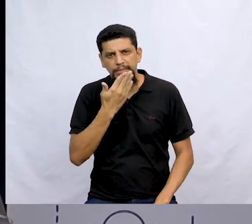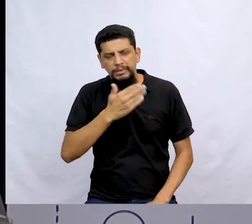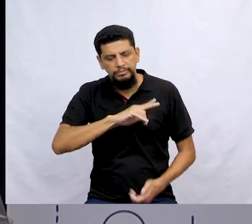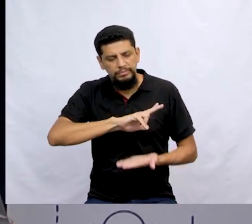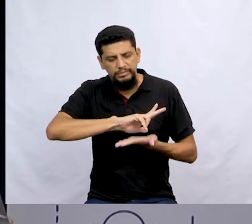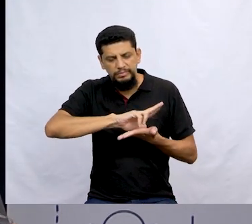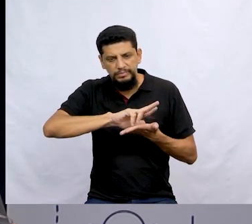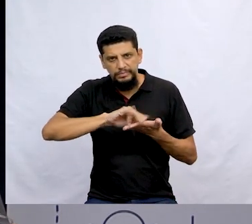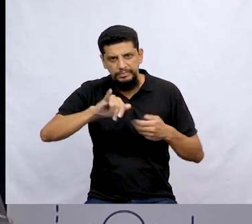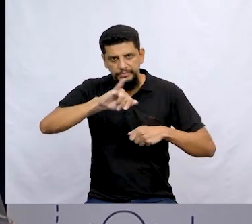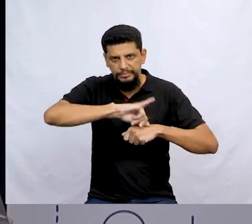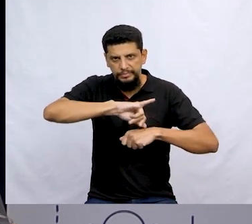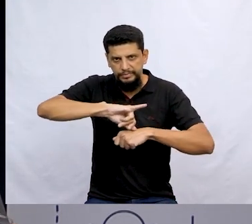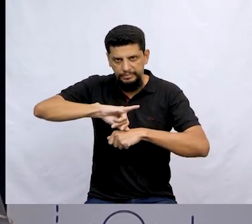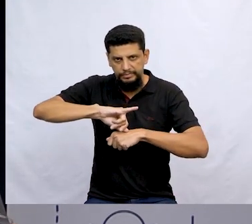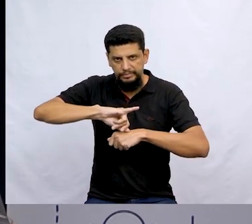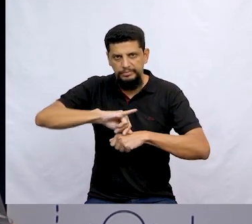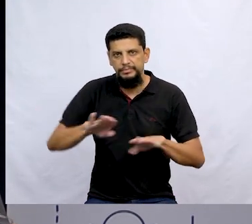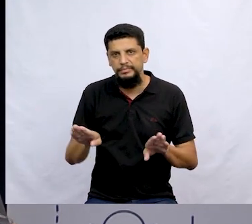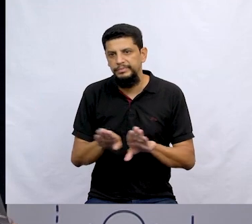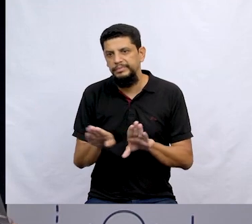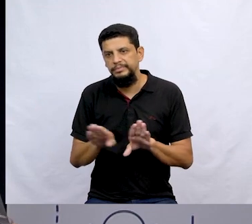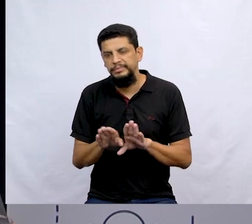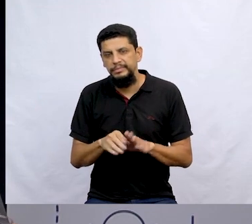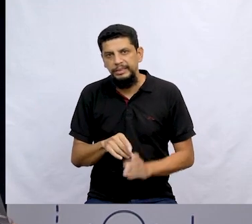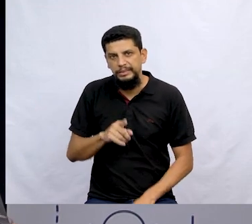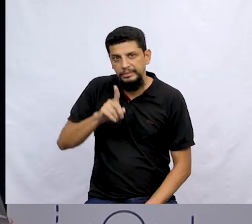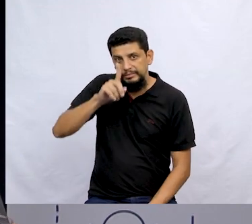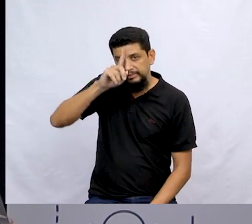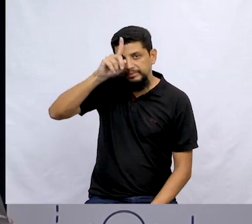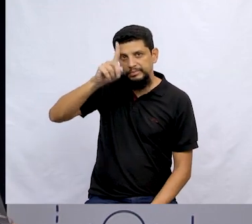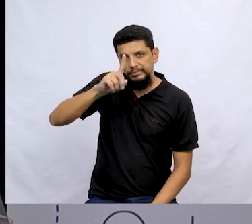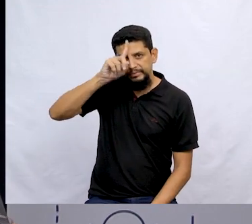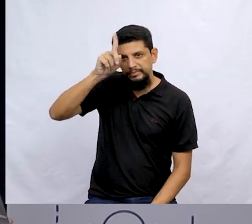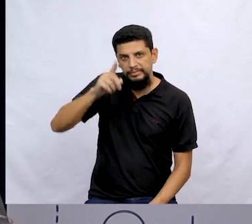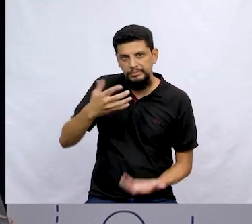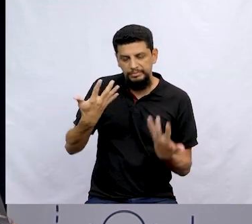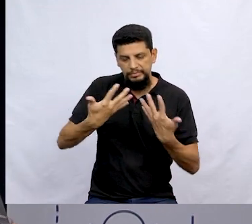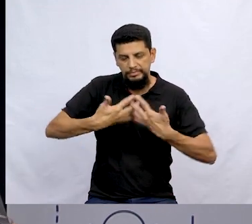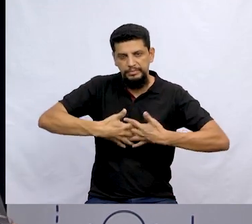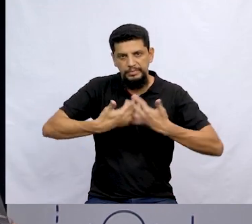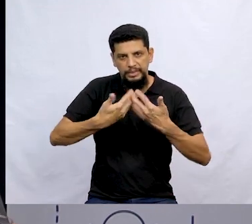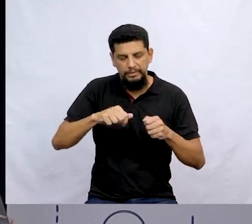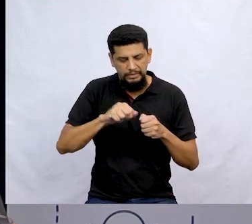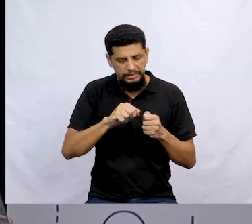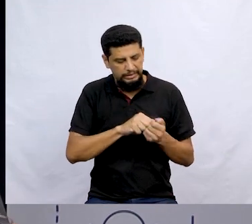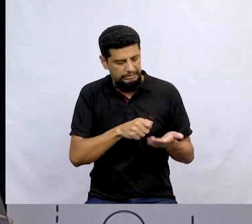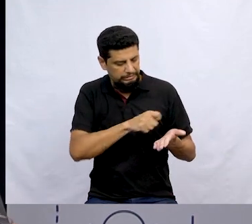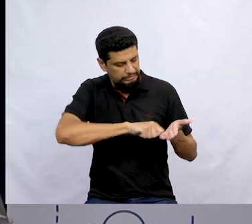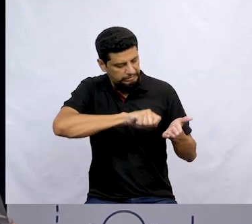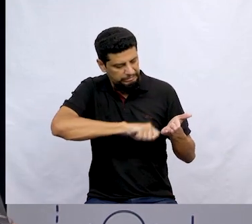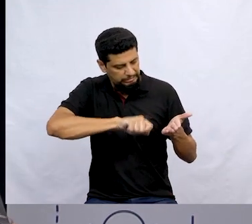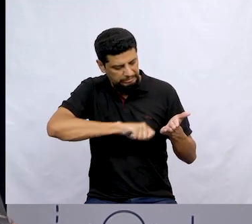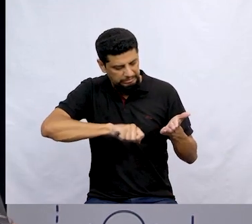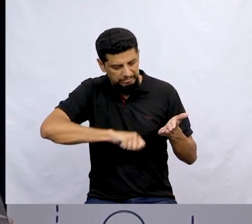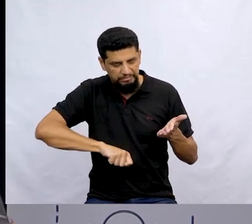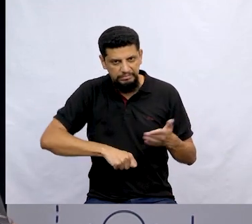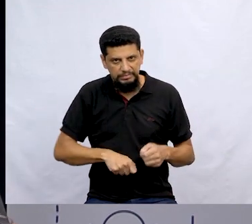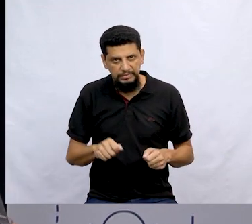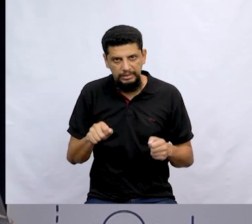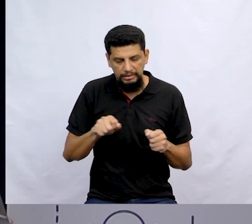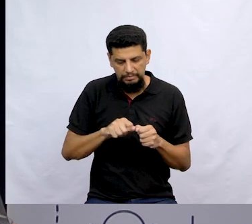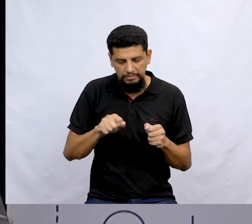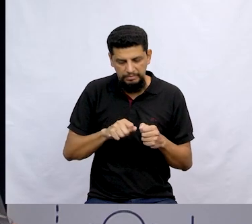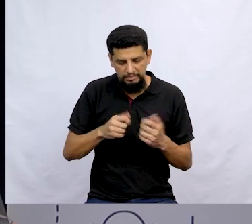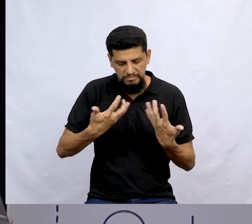muitas maluquices para ele. Inclusive, ele inventou a máquina de fazer lição de casa. Isso mesmo. A máquina de